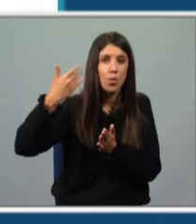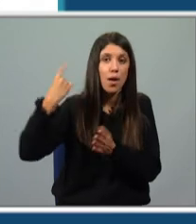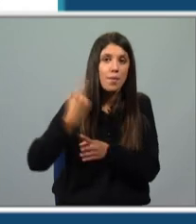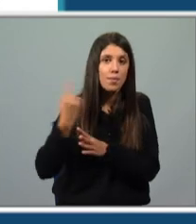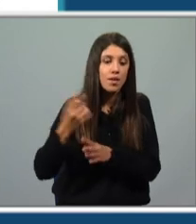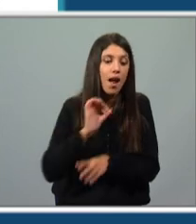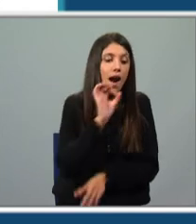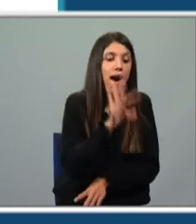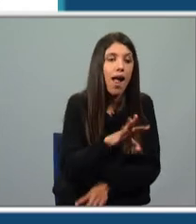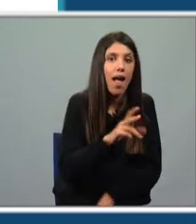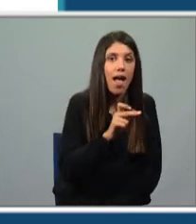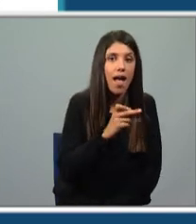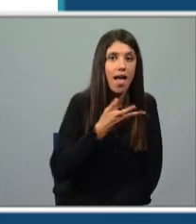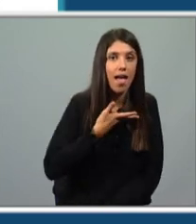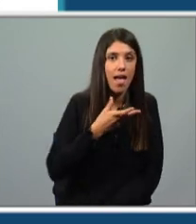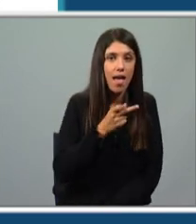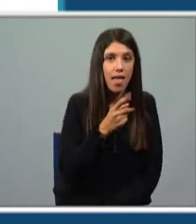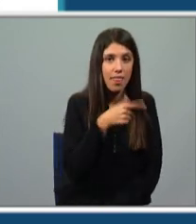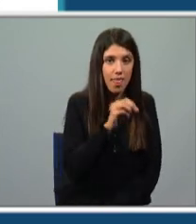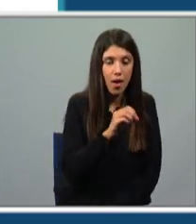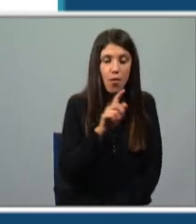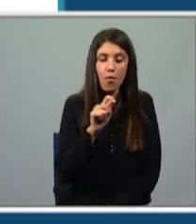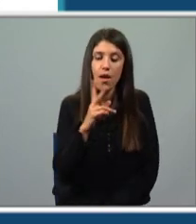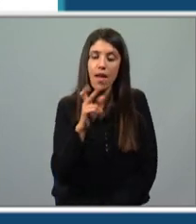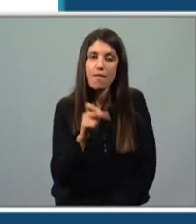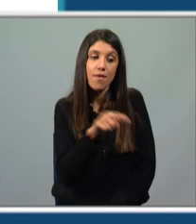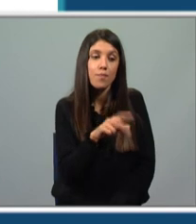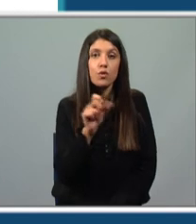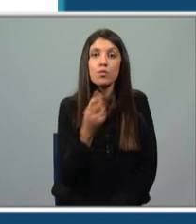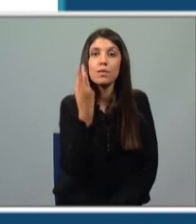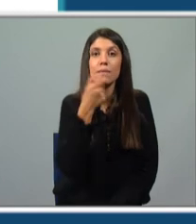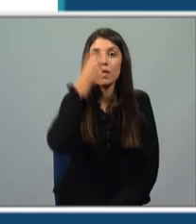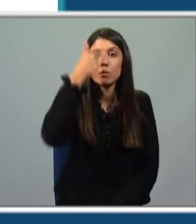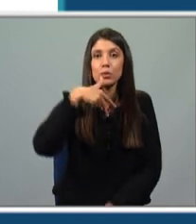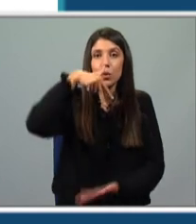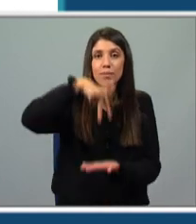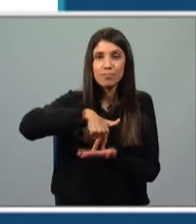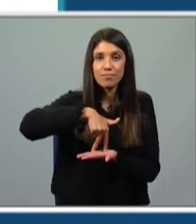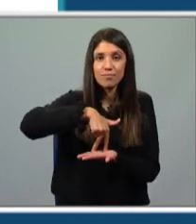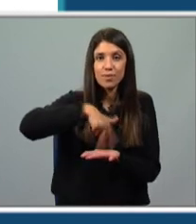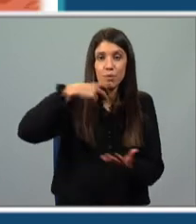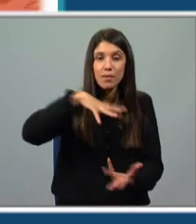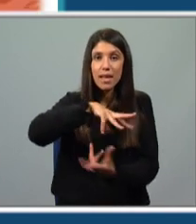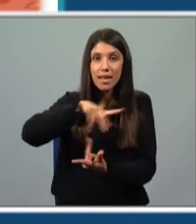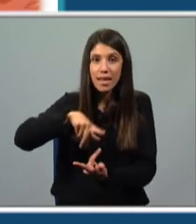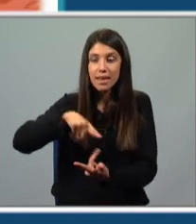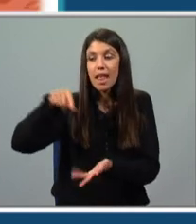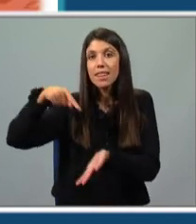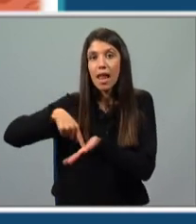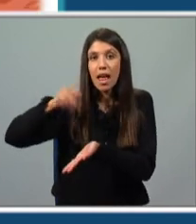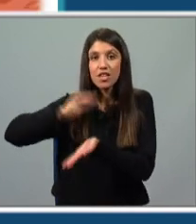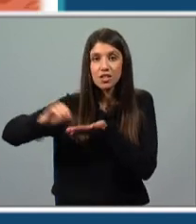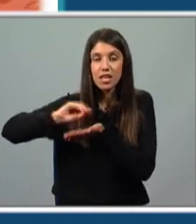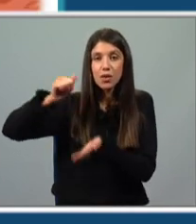se chamem Adão e Eva, os primeiros habitantes do planeta, segundo a Bíblia. E, a seguir,